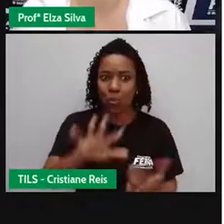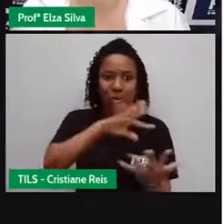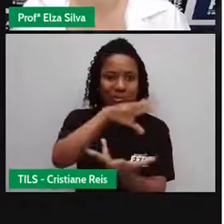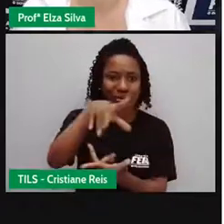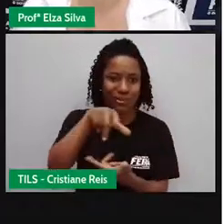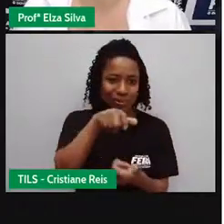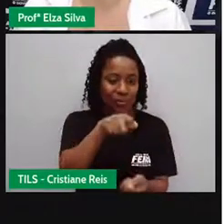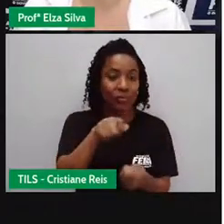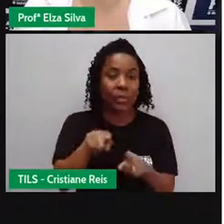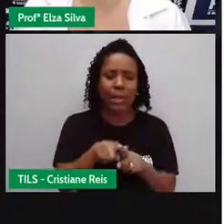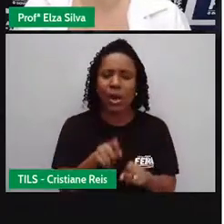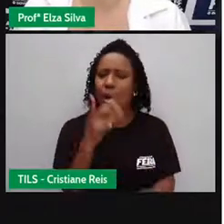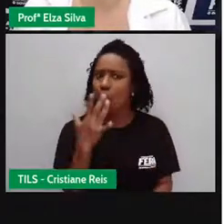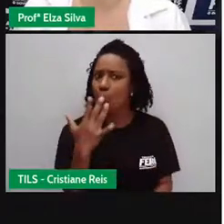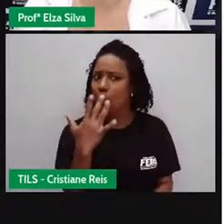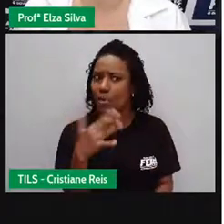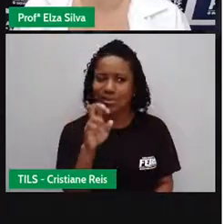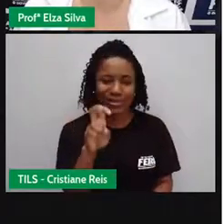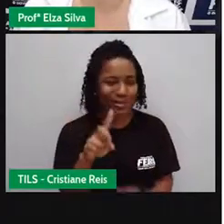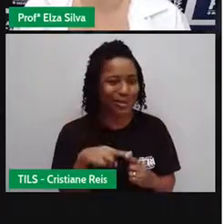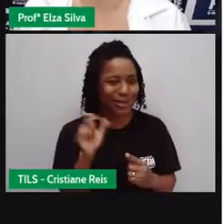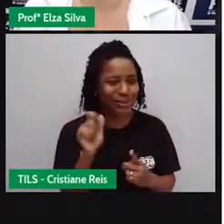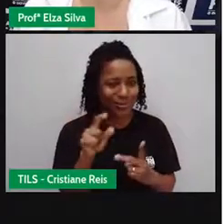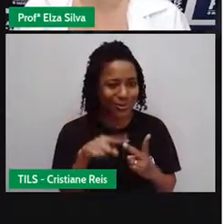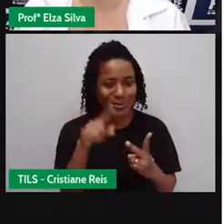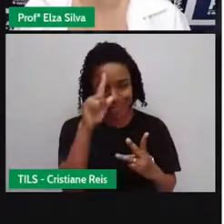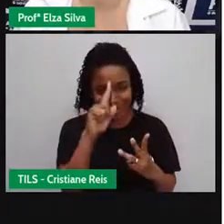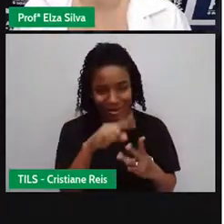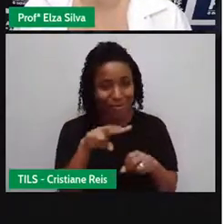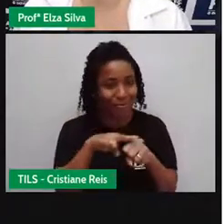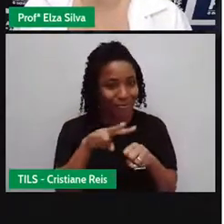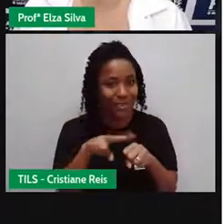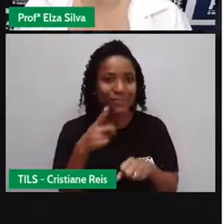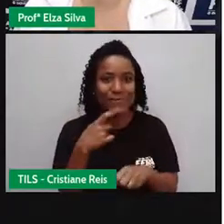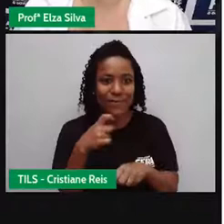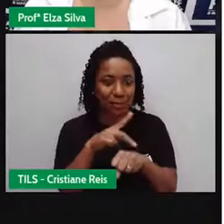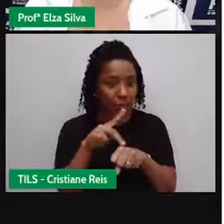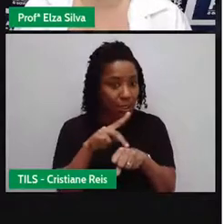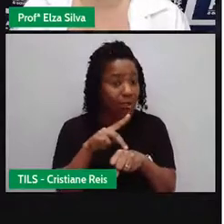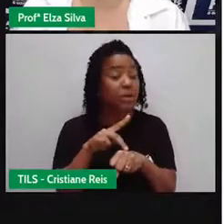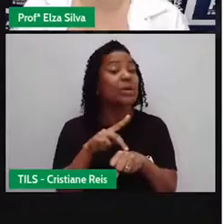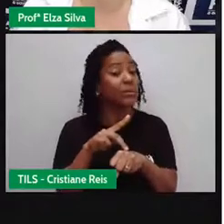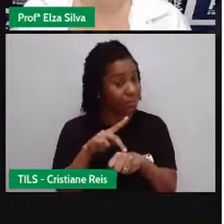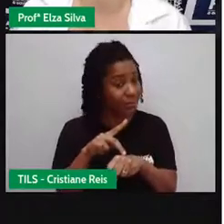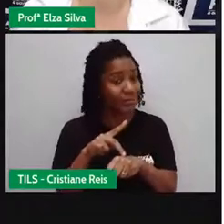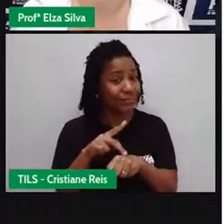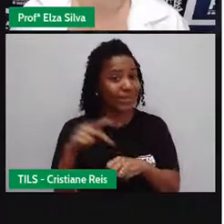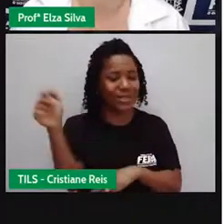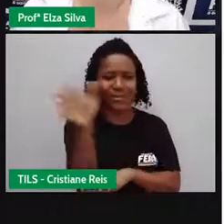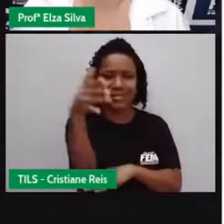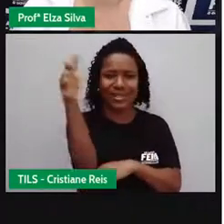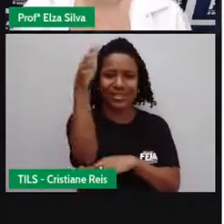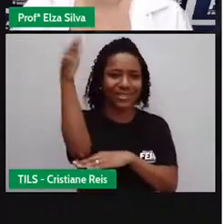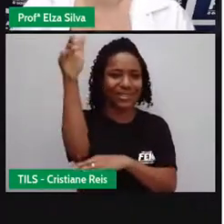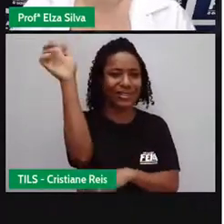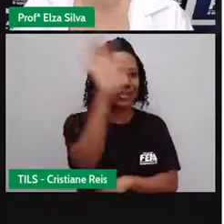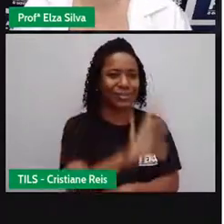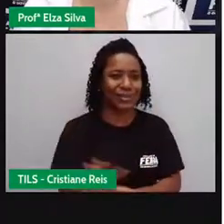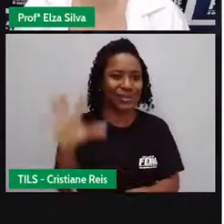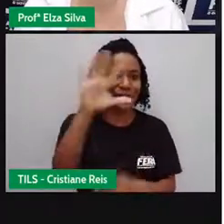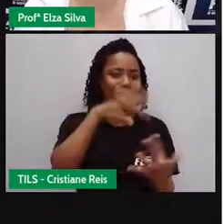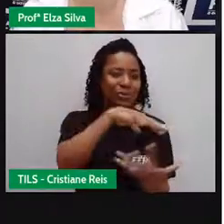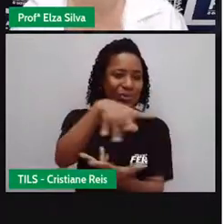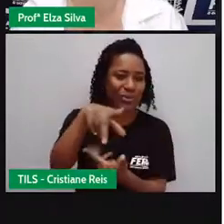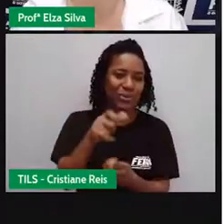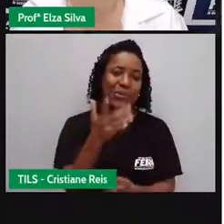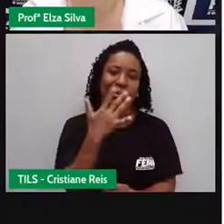cores diferentes, azul, amarelo, preto, verde e vermelho São as que aparecem em todas as bandeiras nacionais do mundo